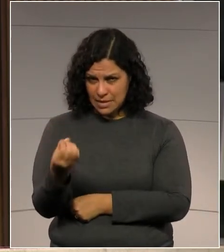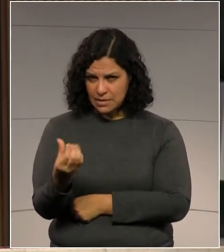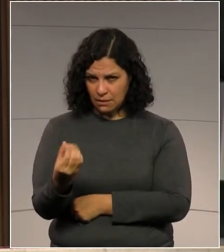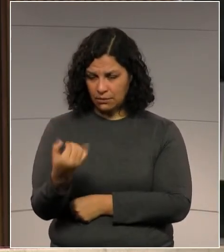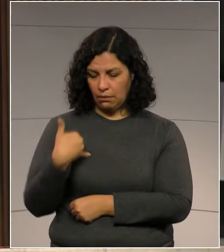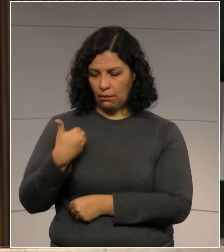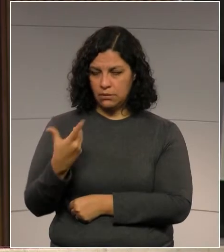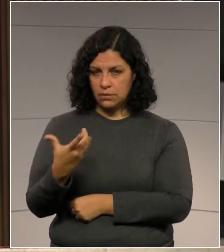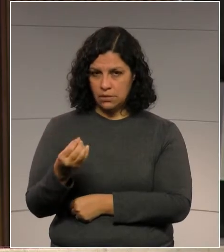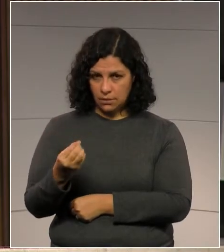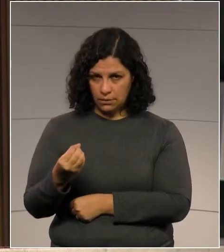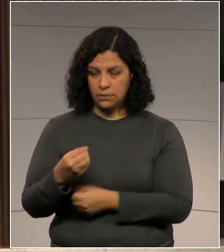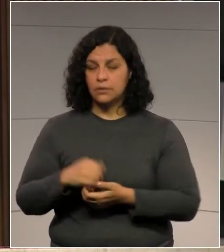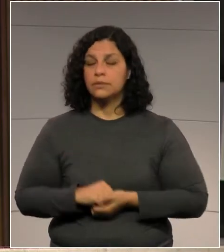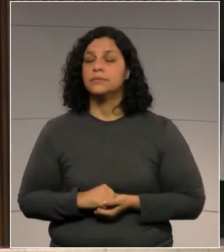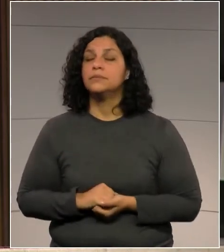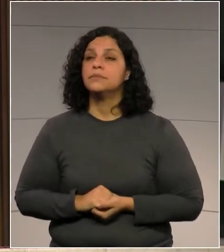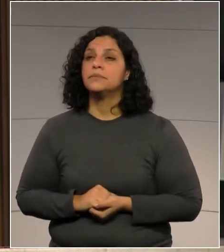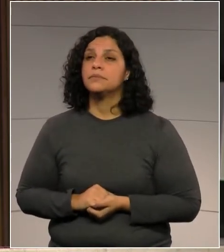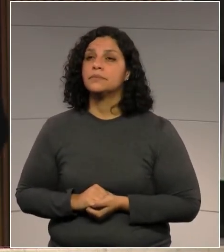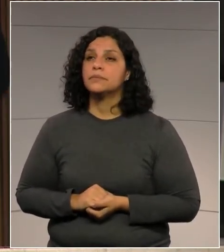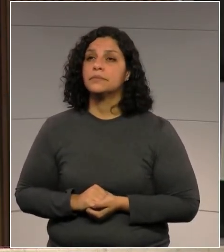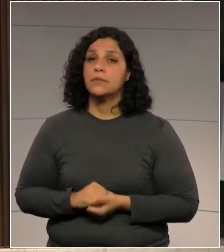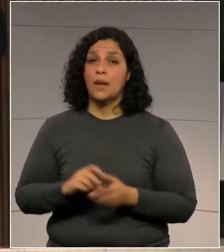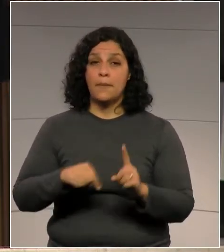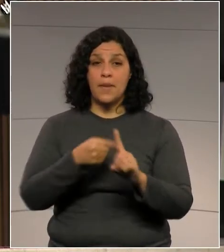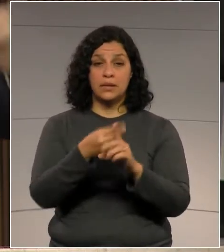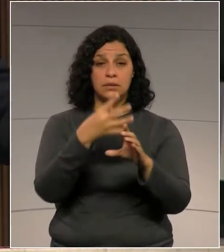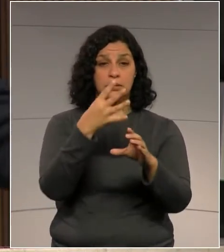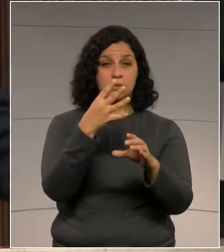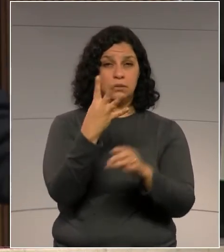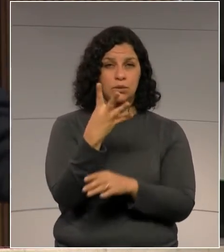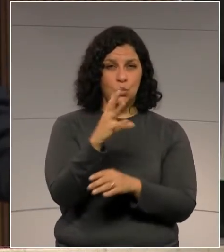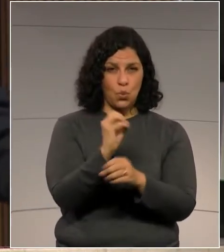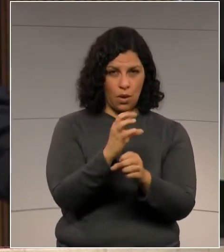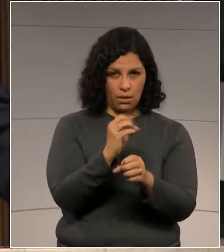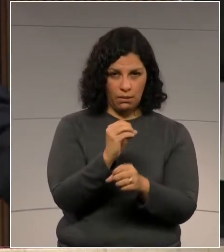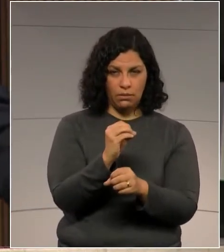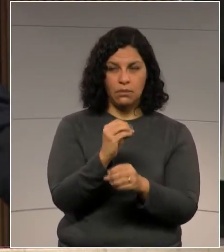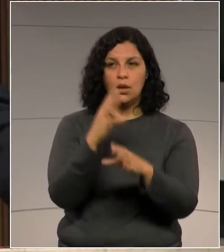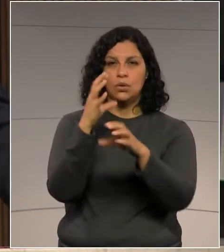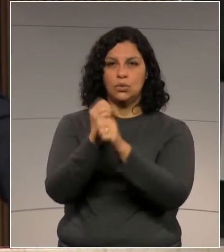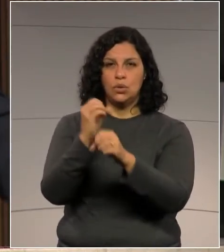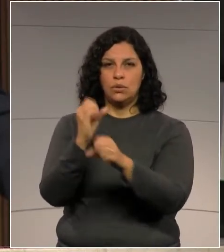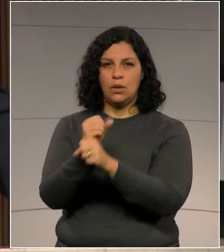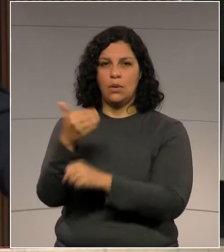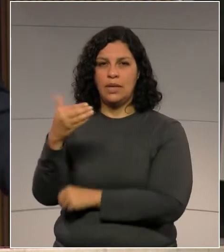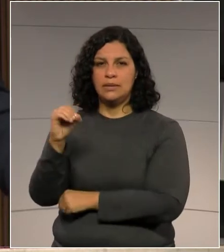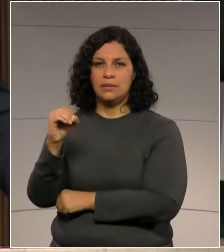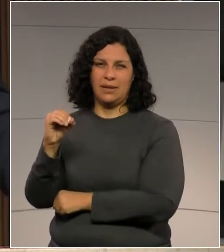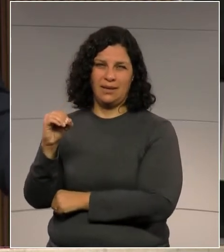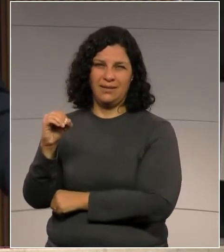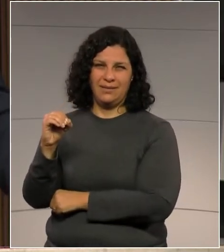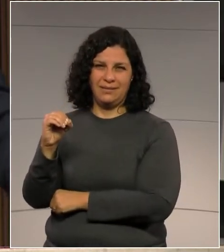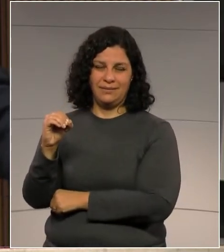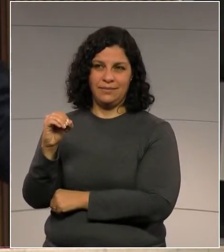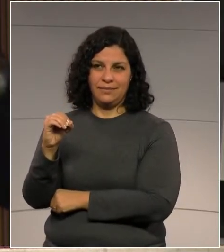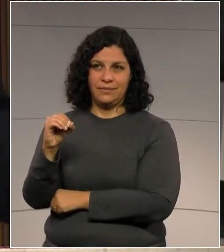60 com 40 vai dar os 100 pontos.